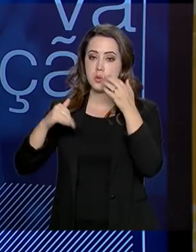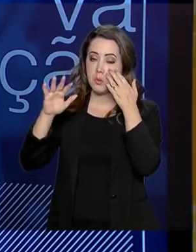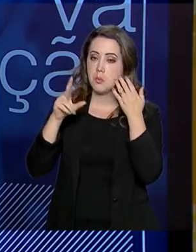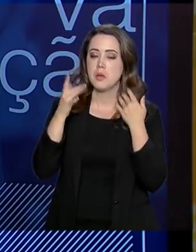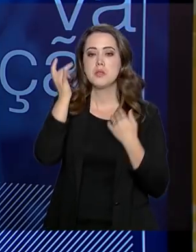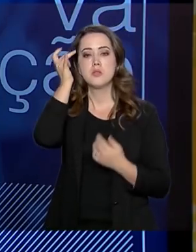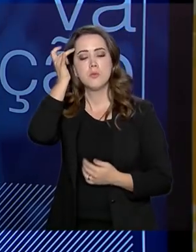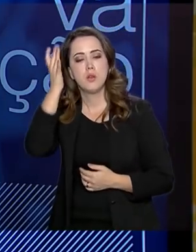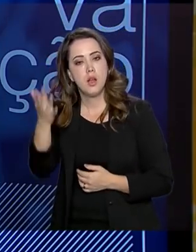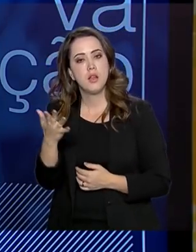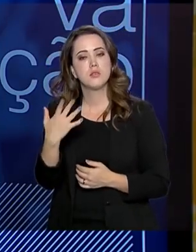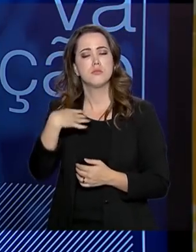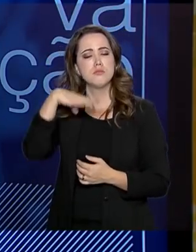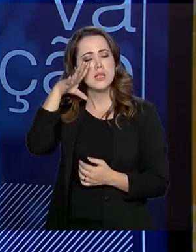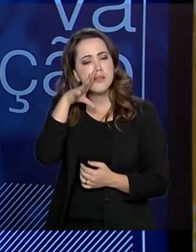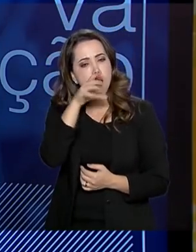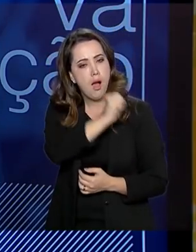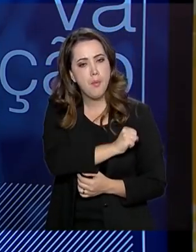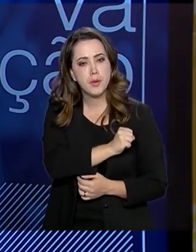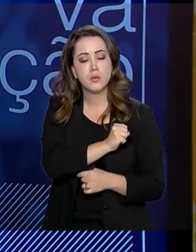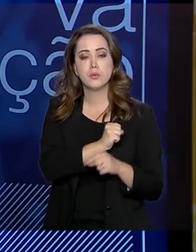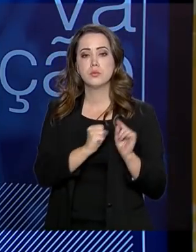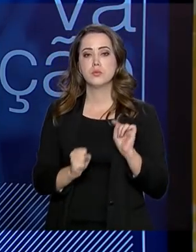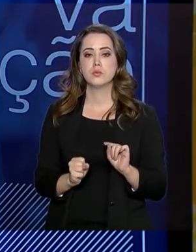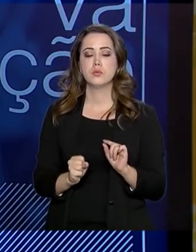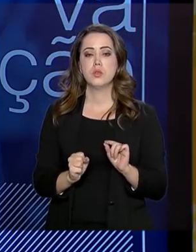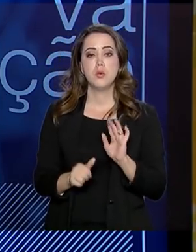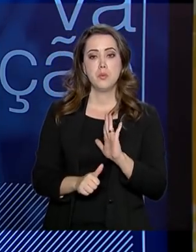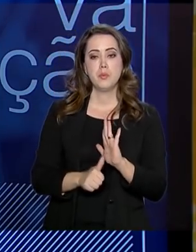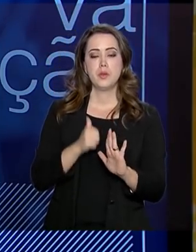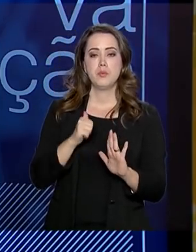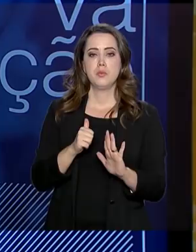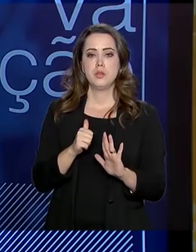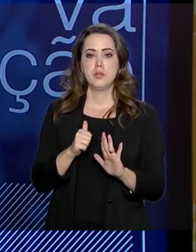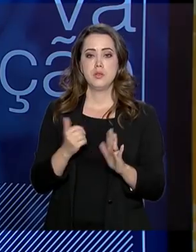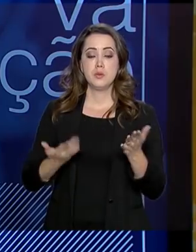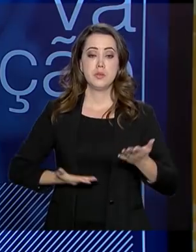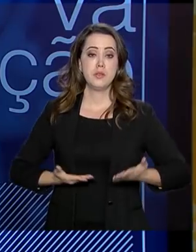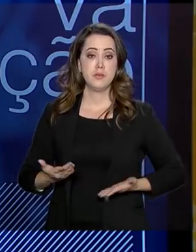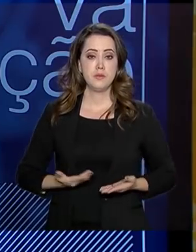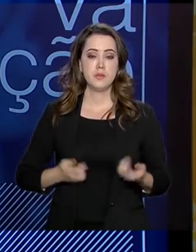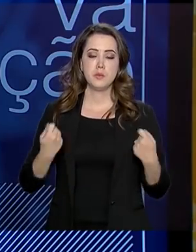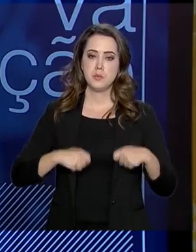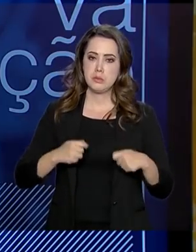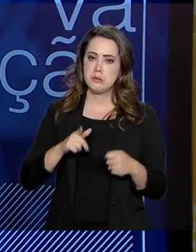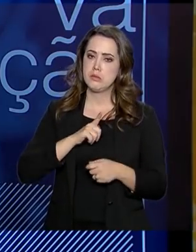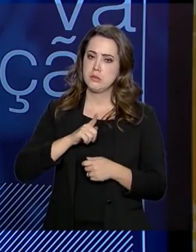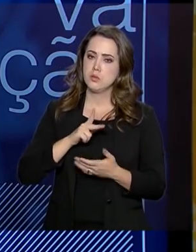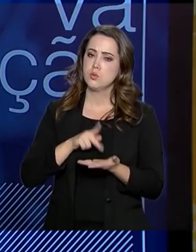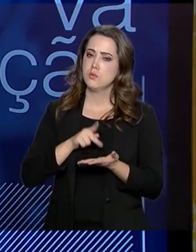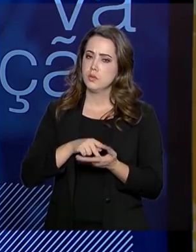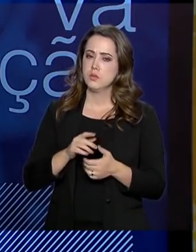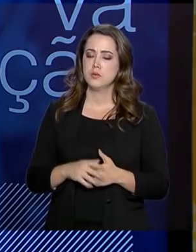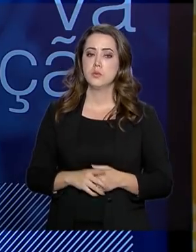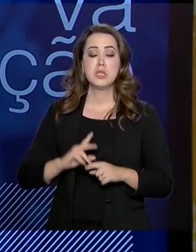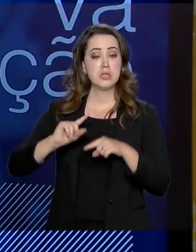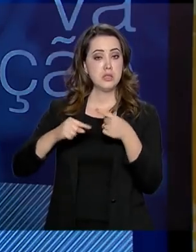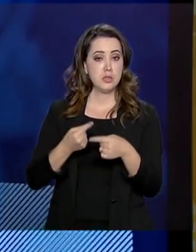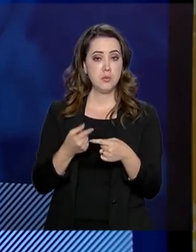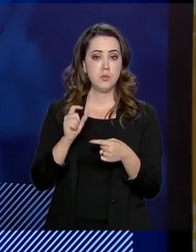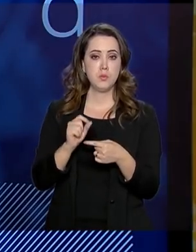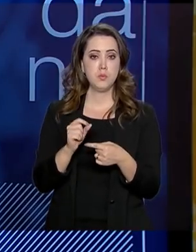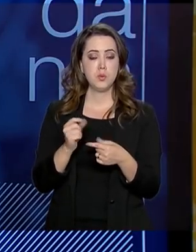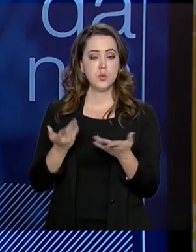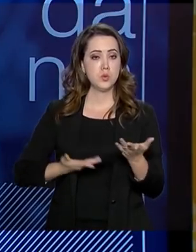fácil, mais rápido, o primeiro, o serviço digital tem que existir. Logo em seguida,